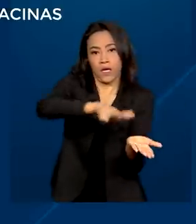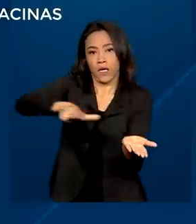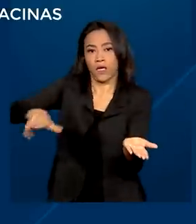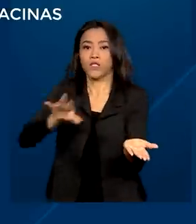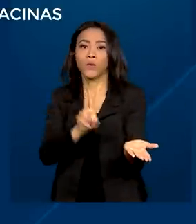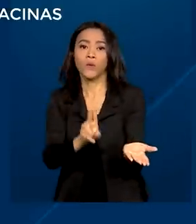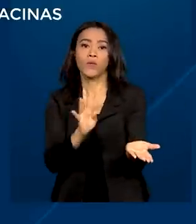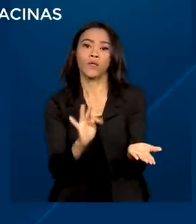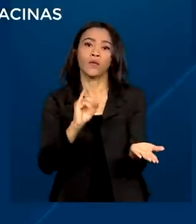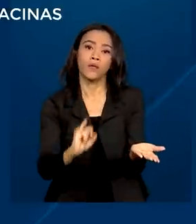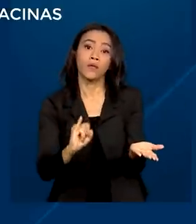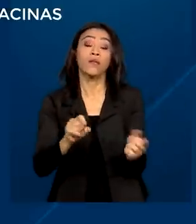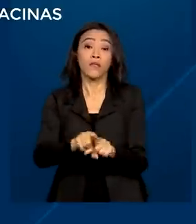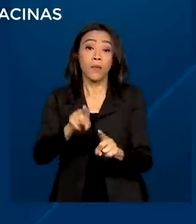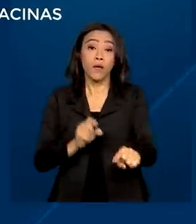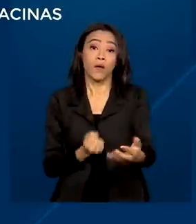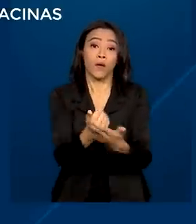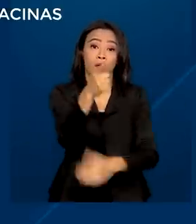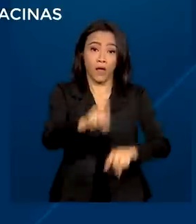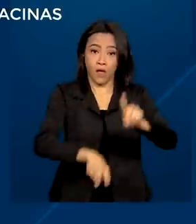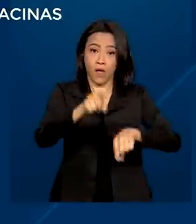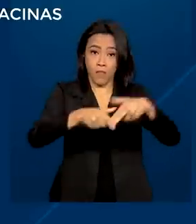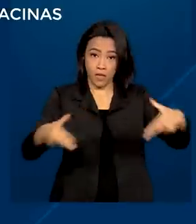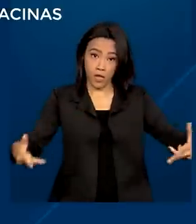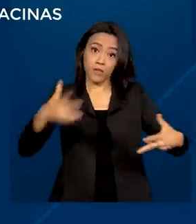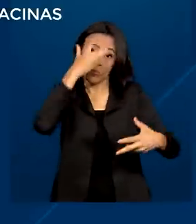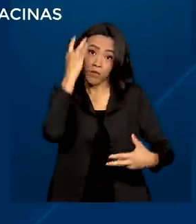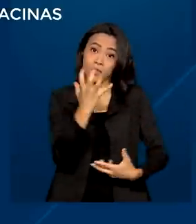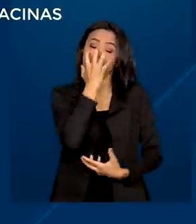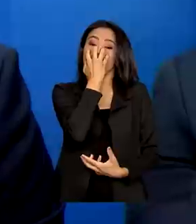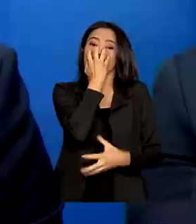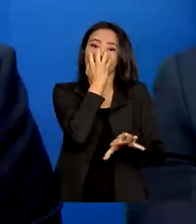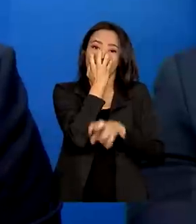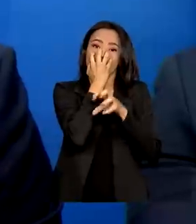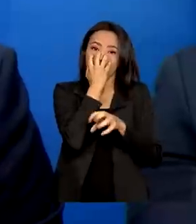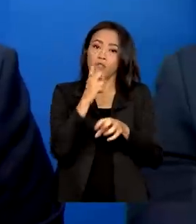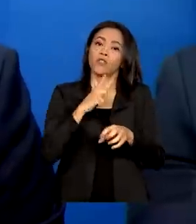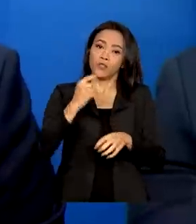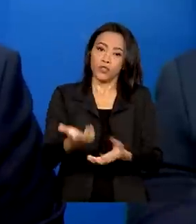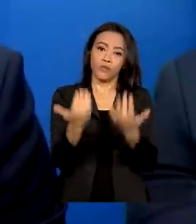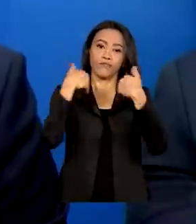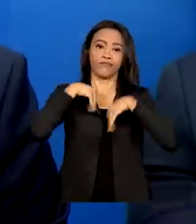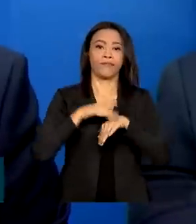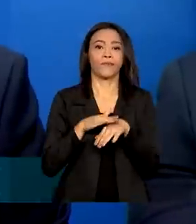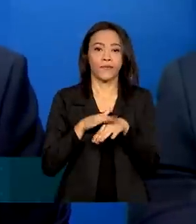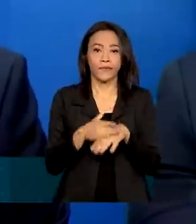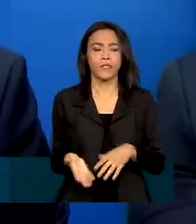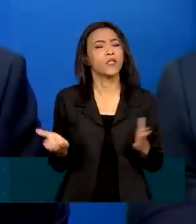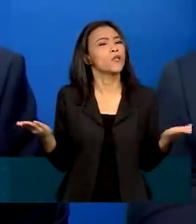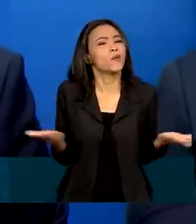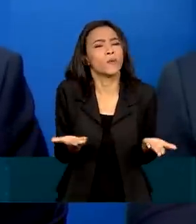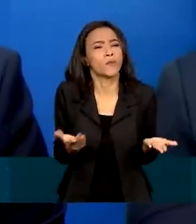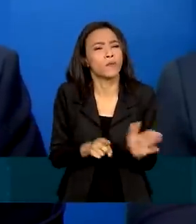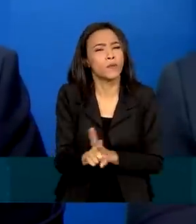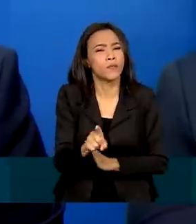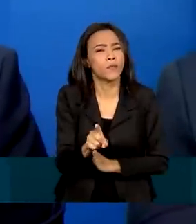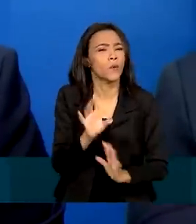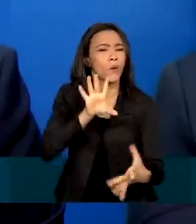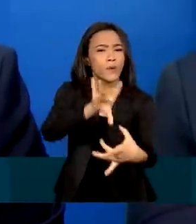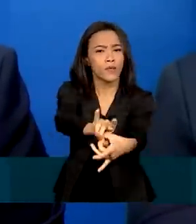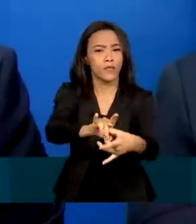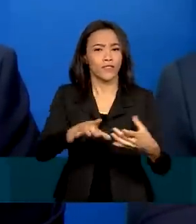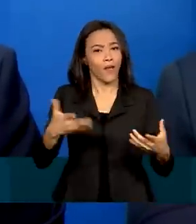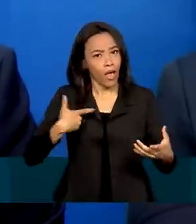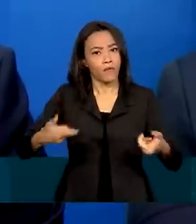OTI e comprar equipamentos para pacientes com a doença. E hoje, qual é o cenário? É um cenário